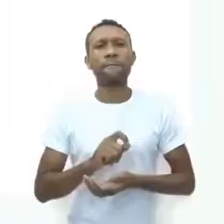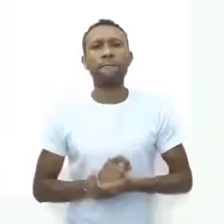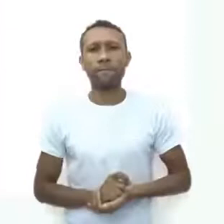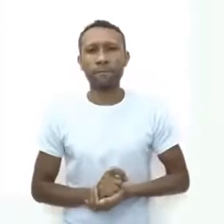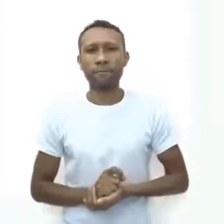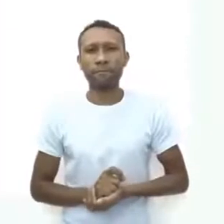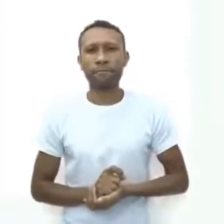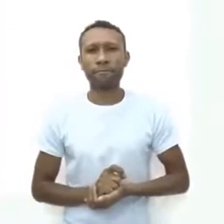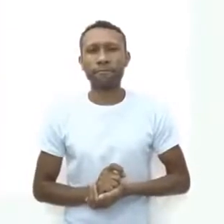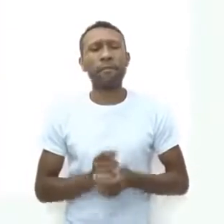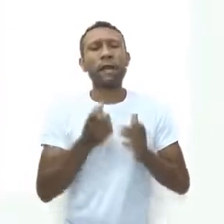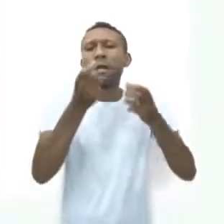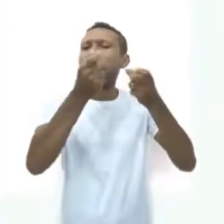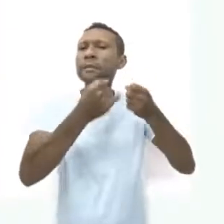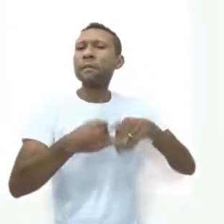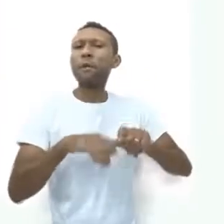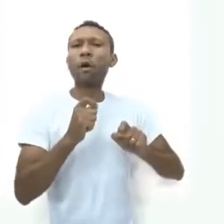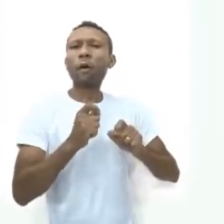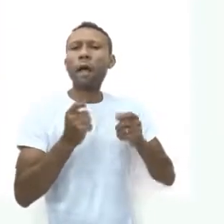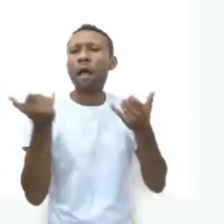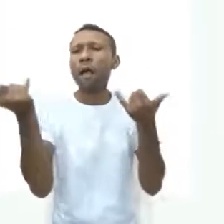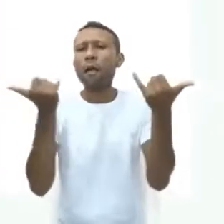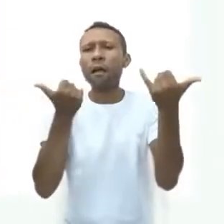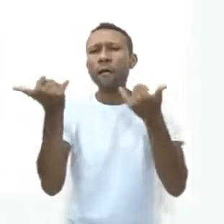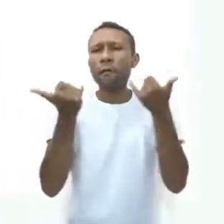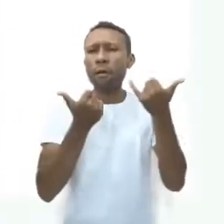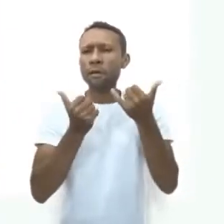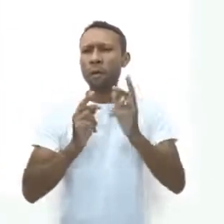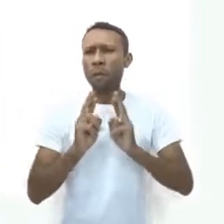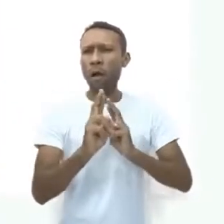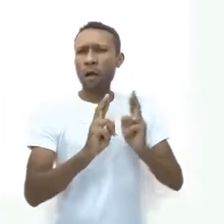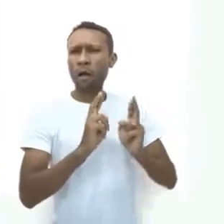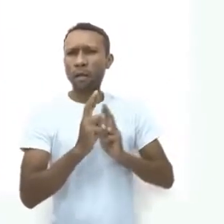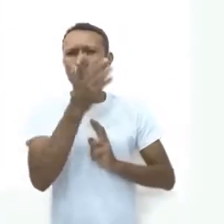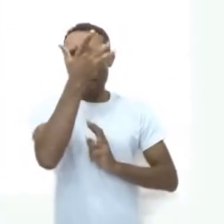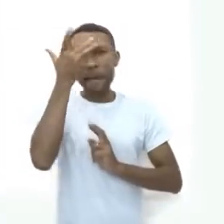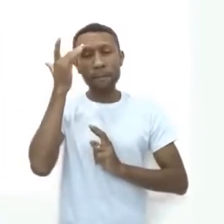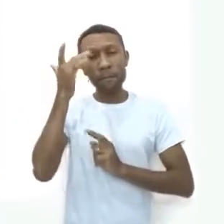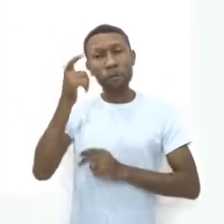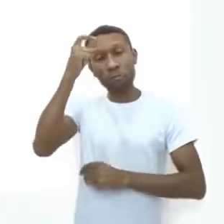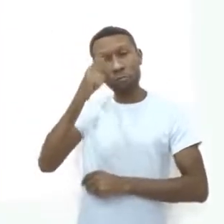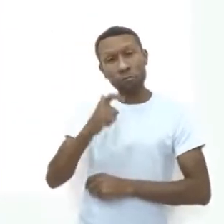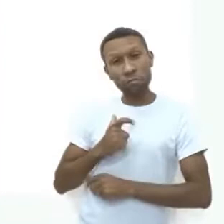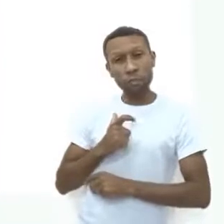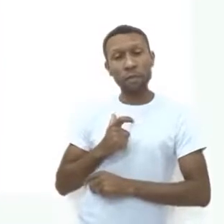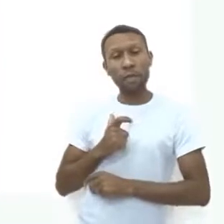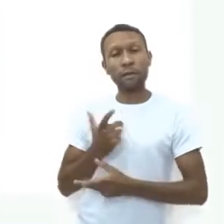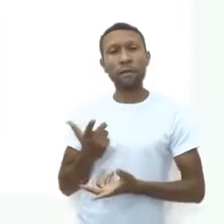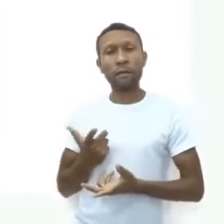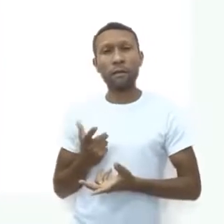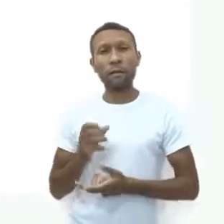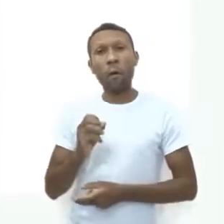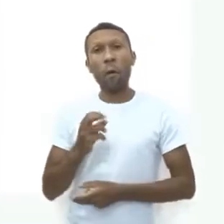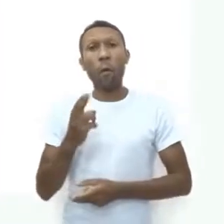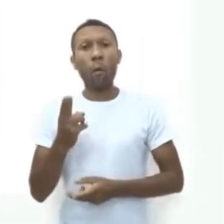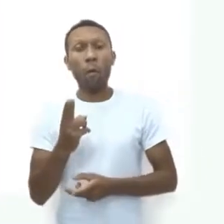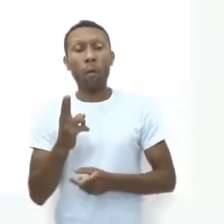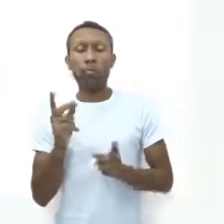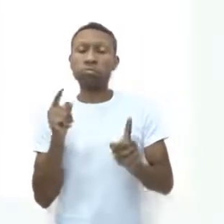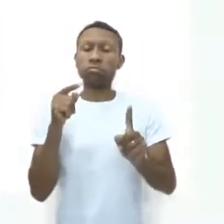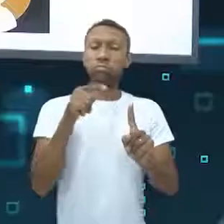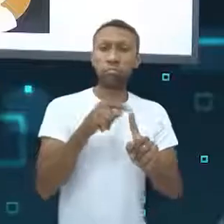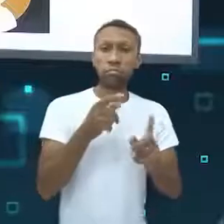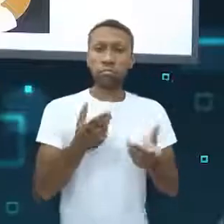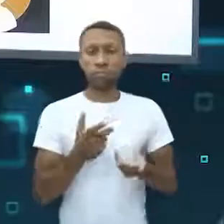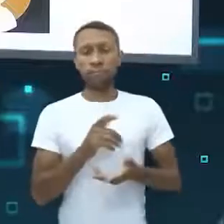Dado pessoal, informação relacionada à pessoa natural identificada ou identificável.